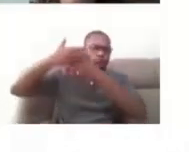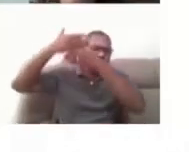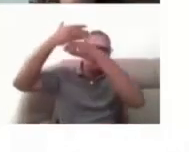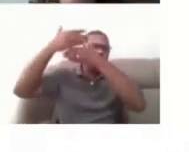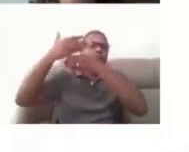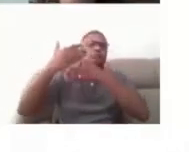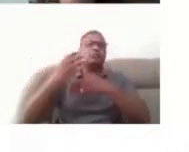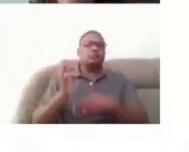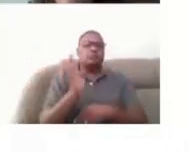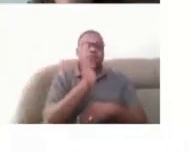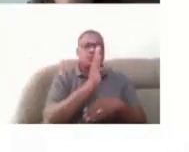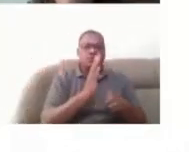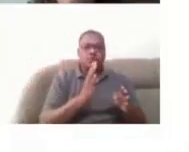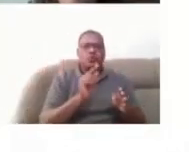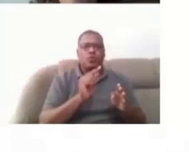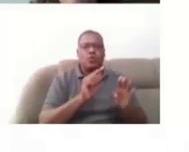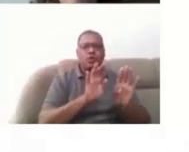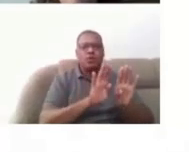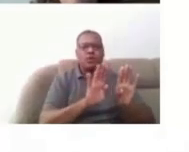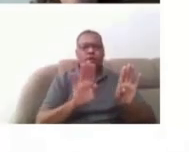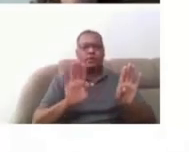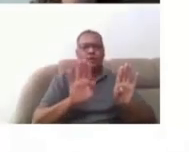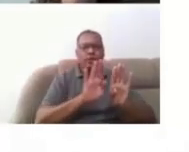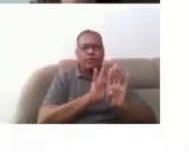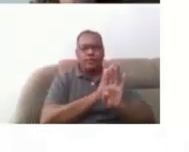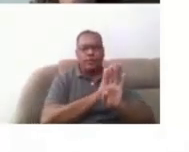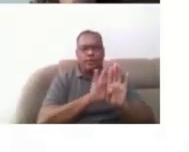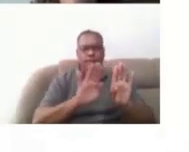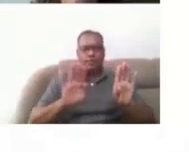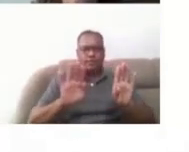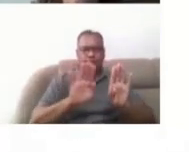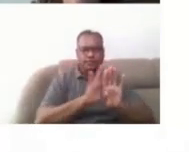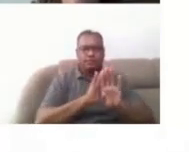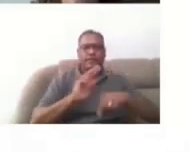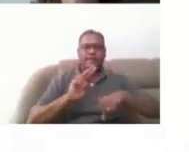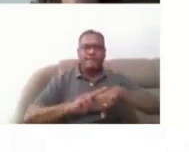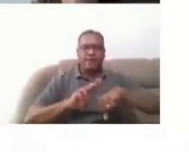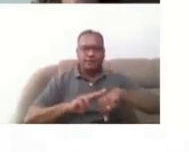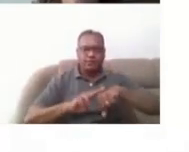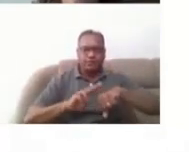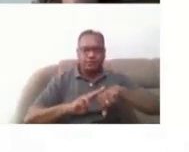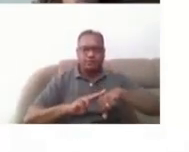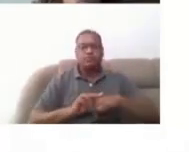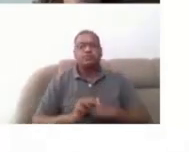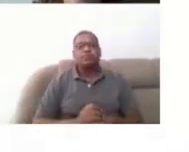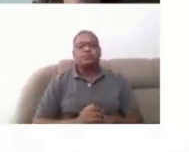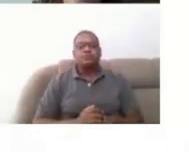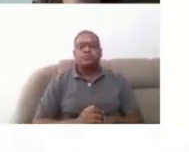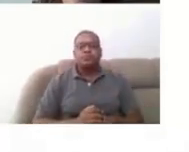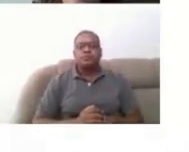é uma porta com vidros, né? No meio, tá bom?